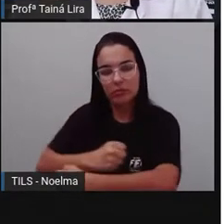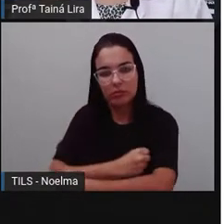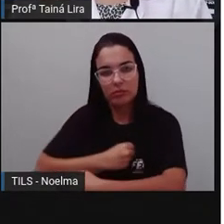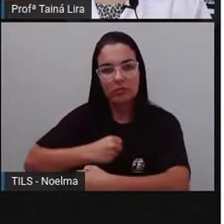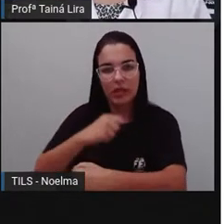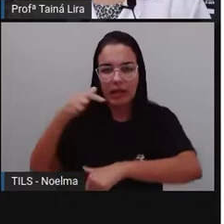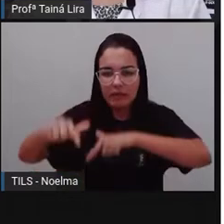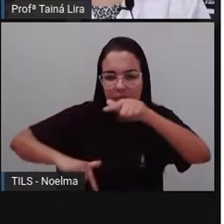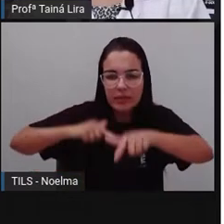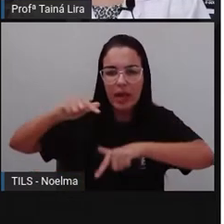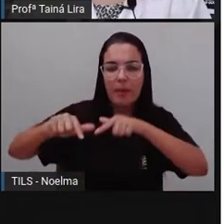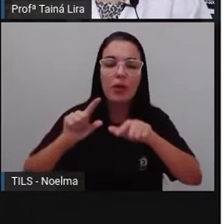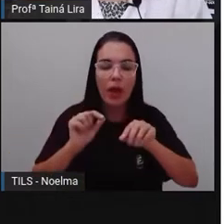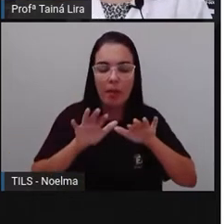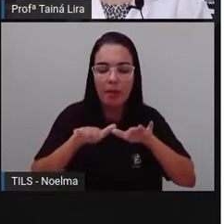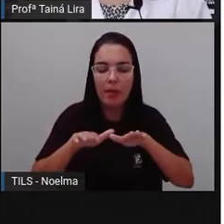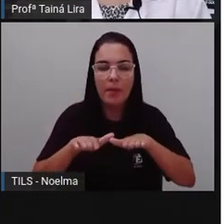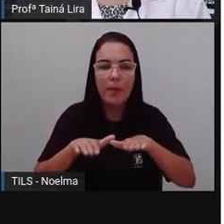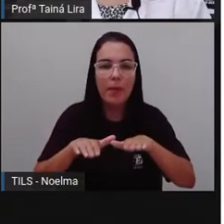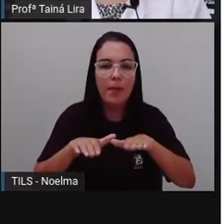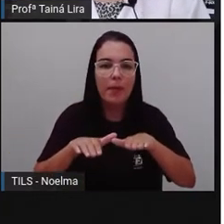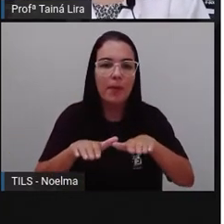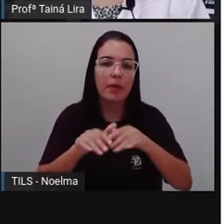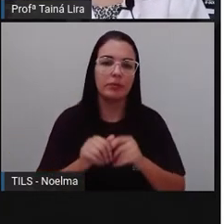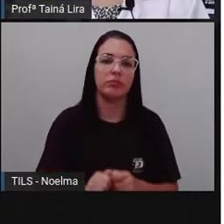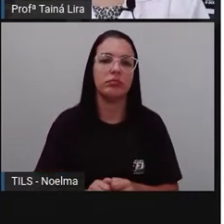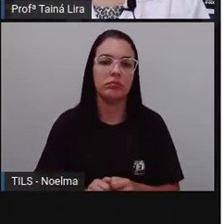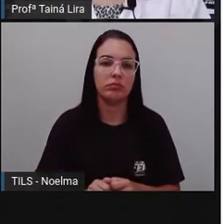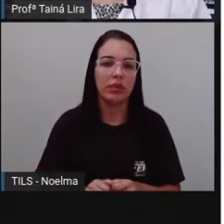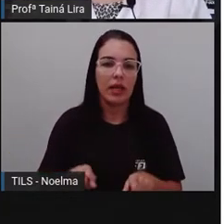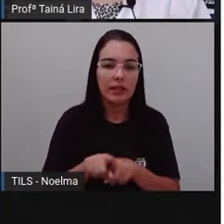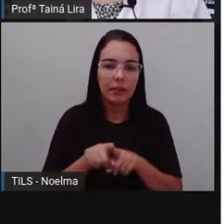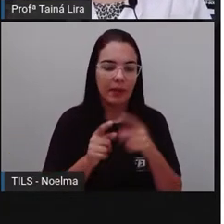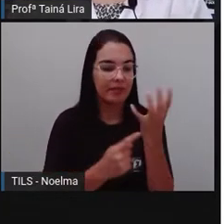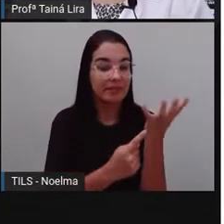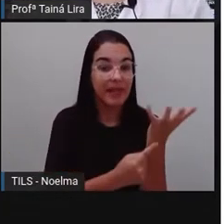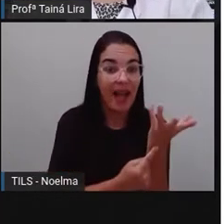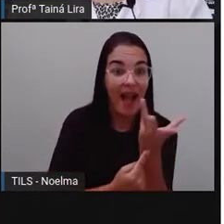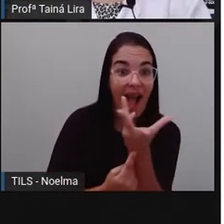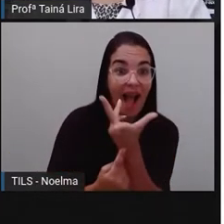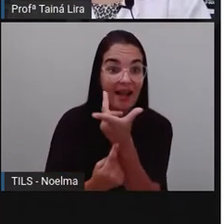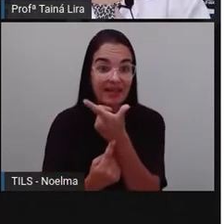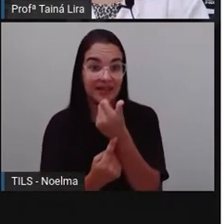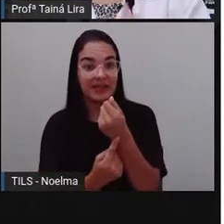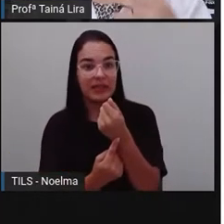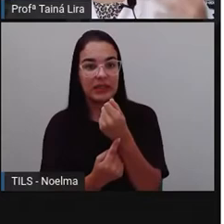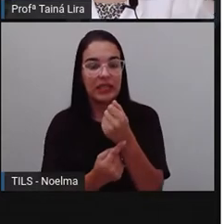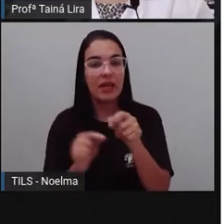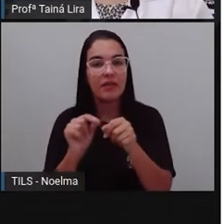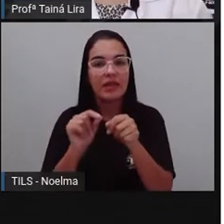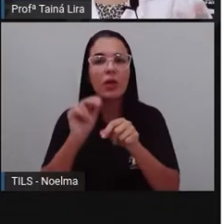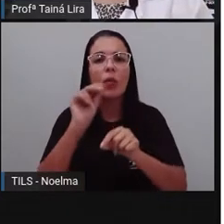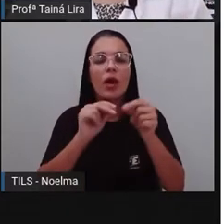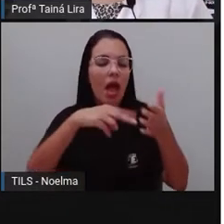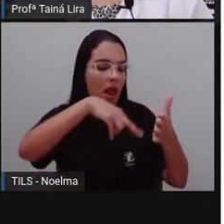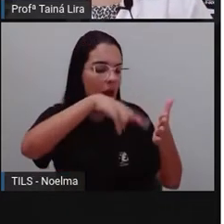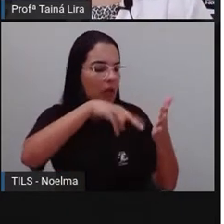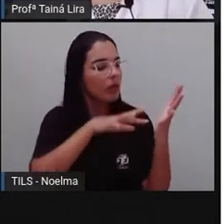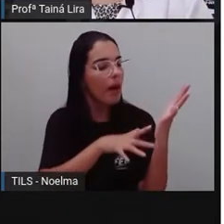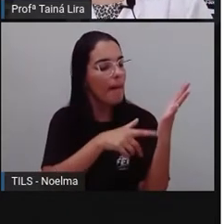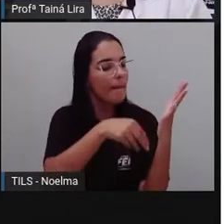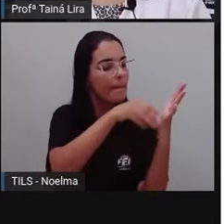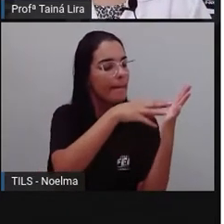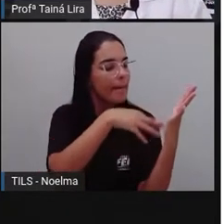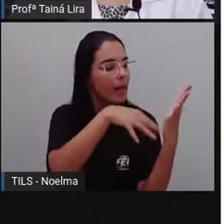olha lá, como costureiras, rendeiras e artistas. E também se dedicavam à leitura das mãos e do baralho,